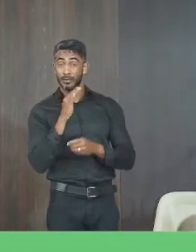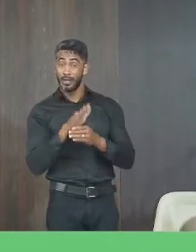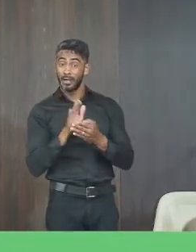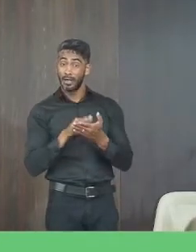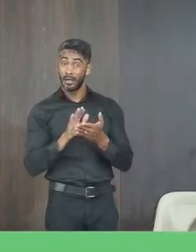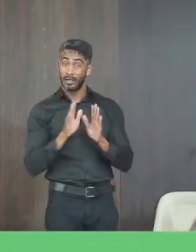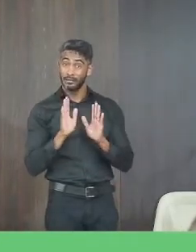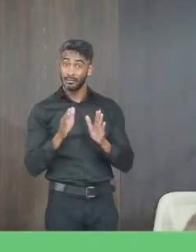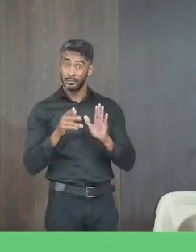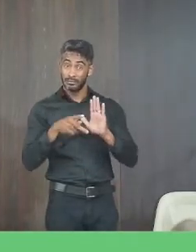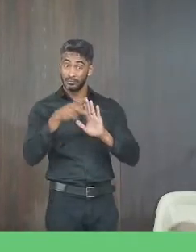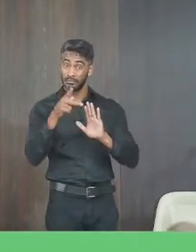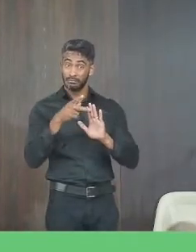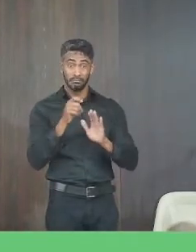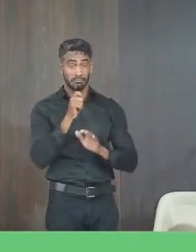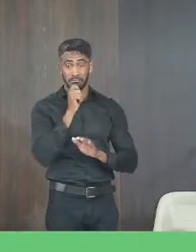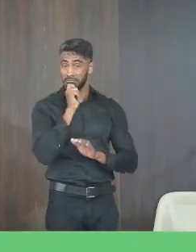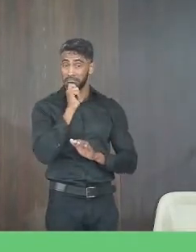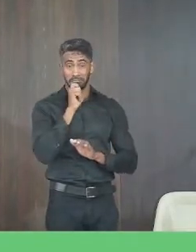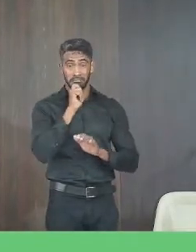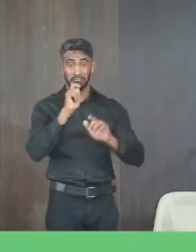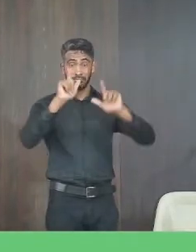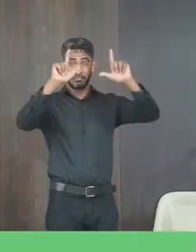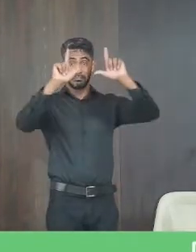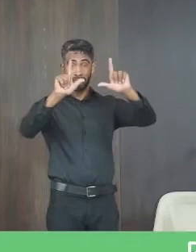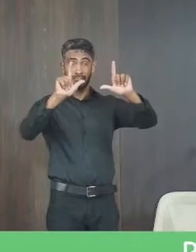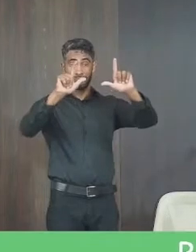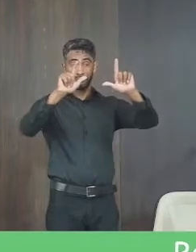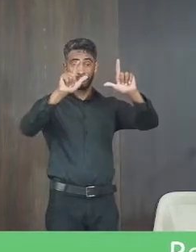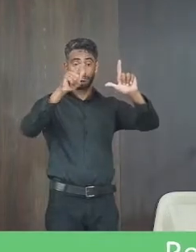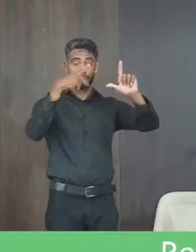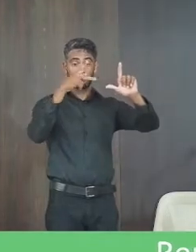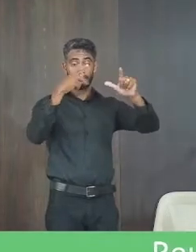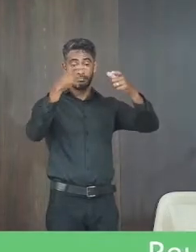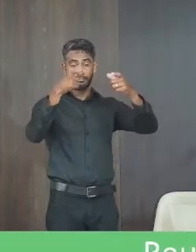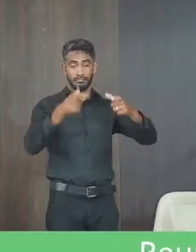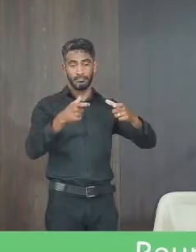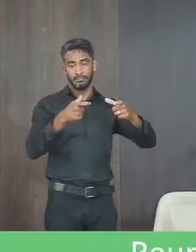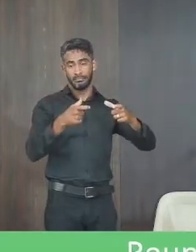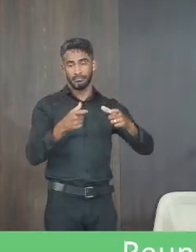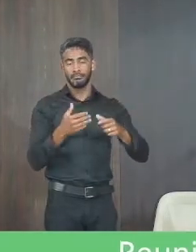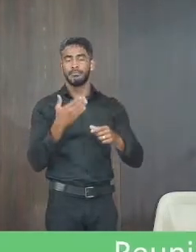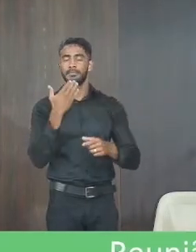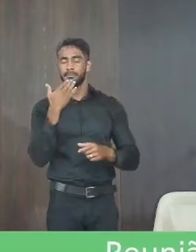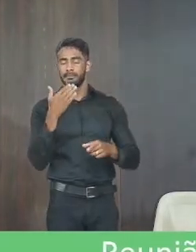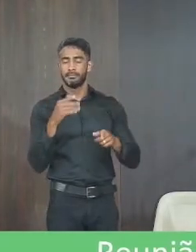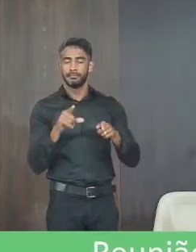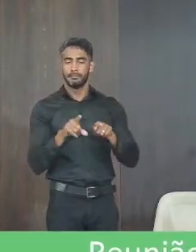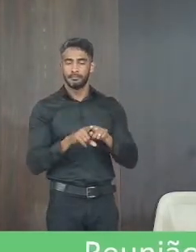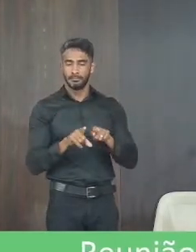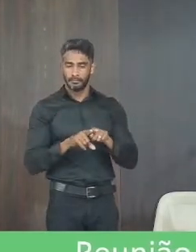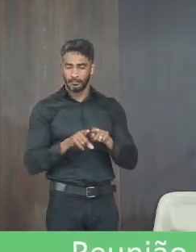entrou e até hoje essa placa não entrou é pedir também